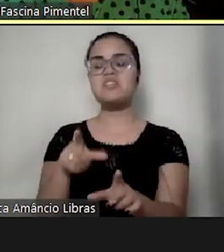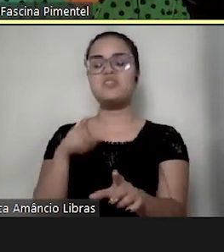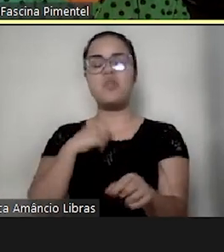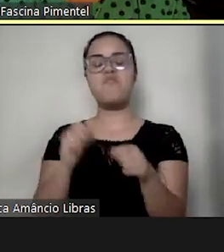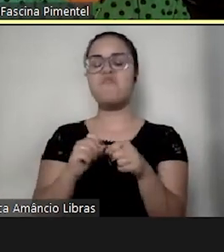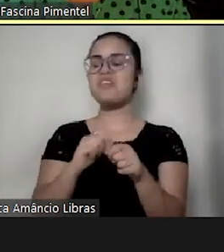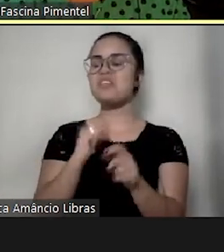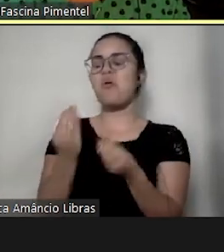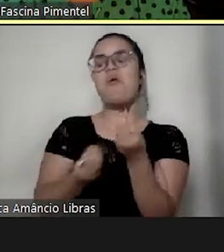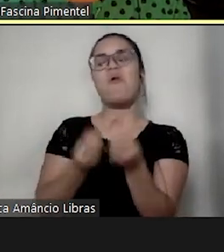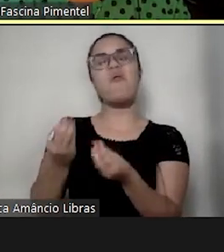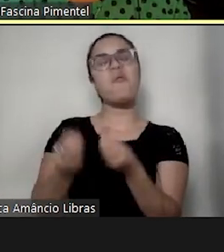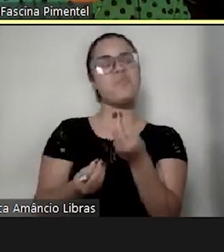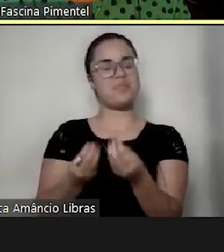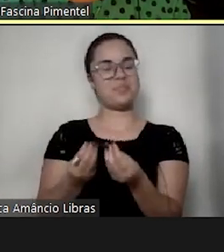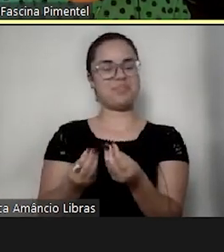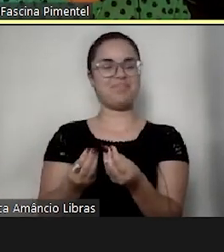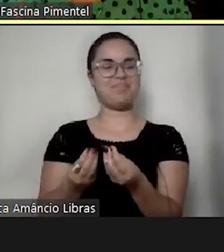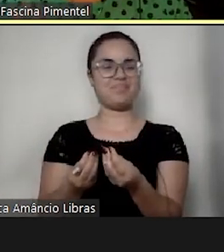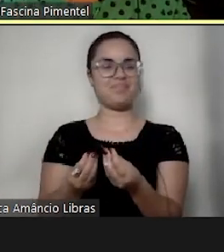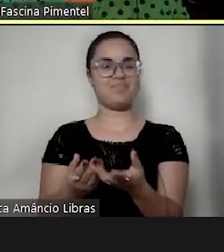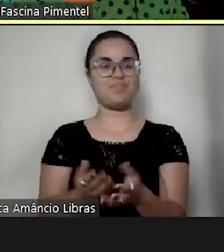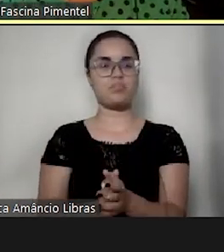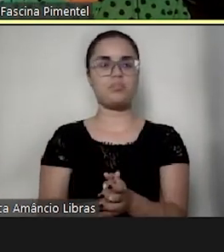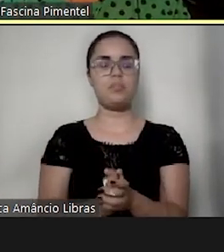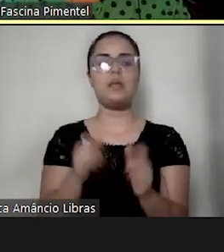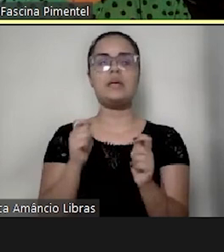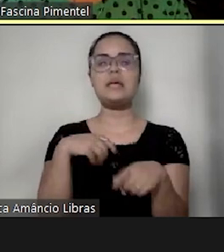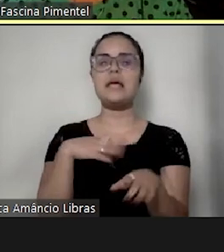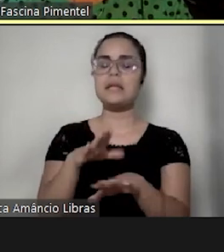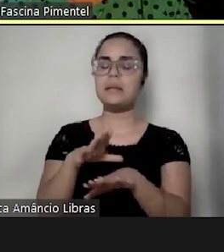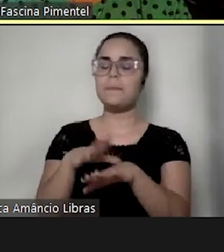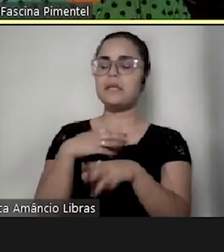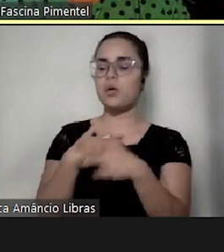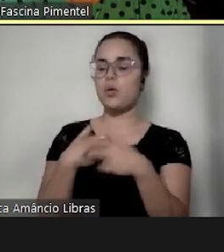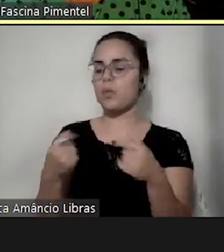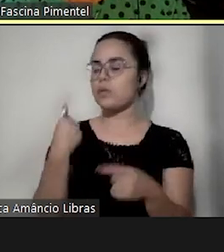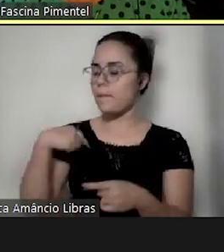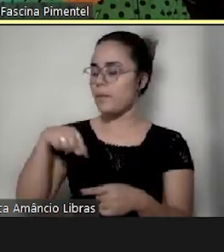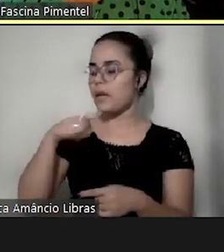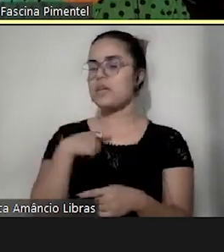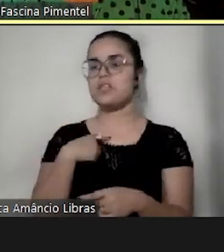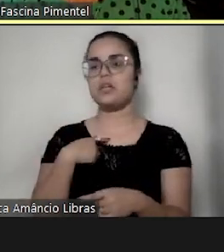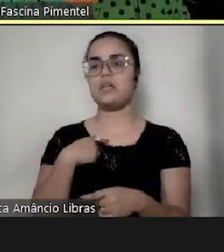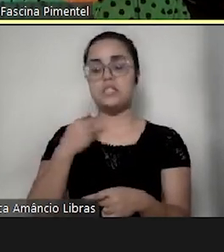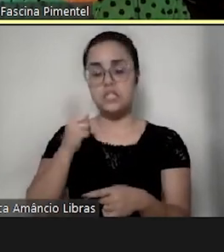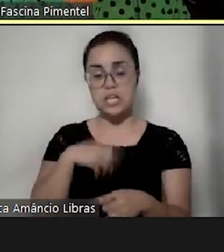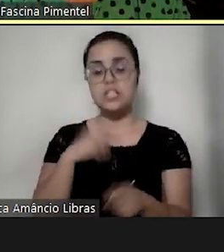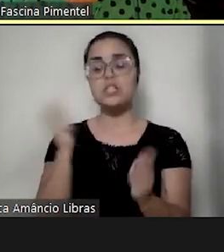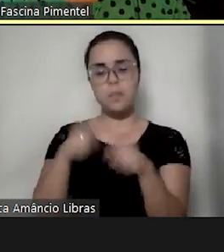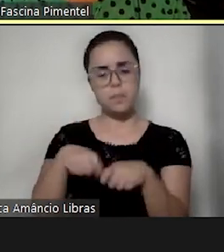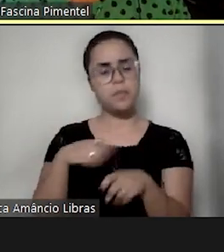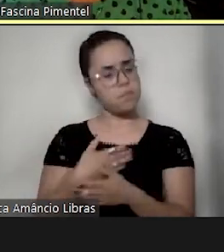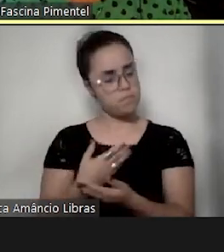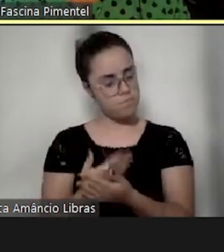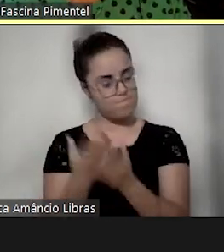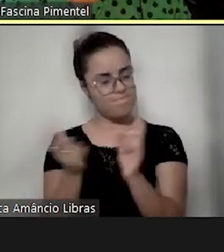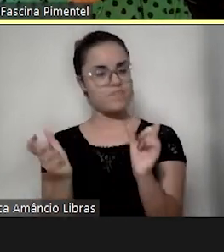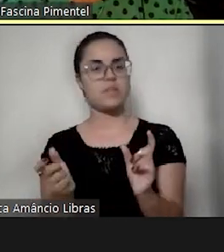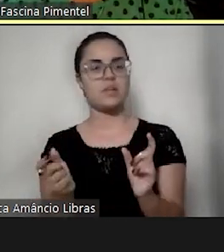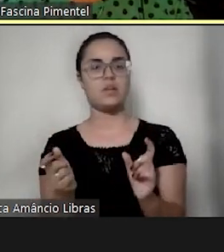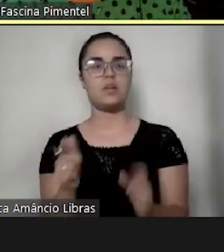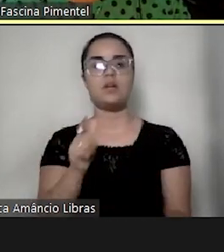deles, que eles peçam algo pra gente e a gente permita. O Gabriel